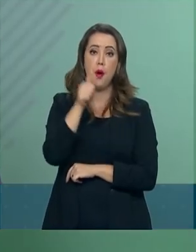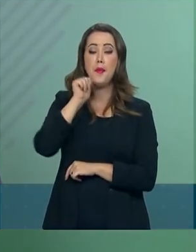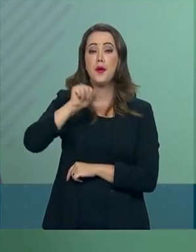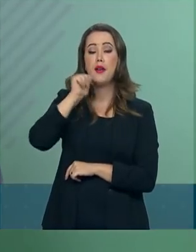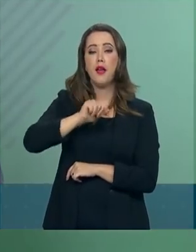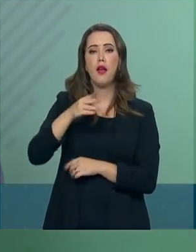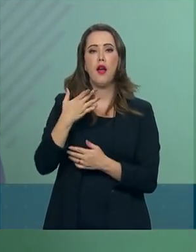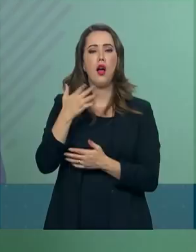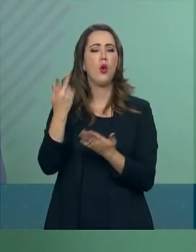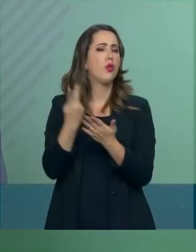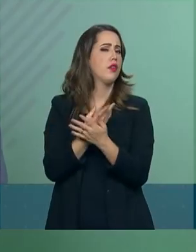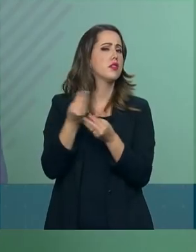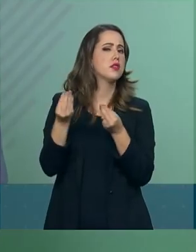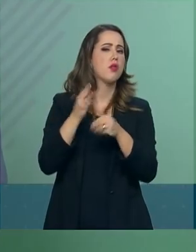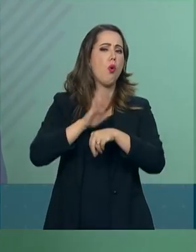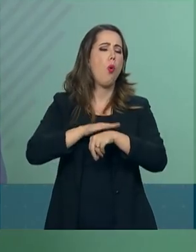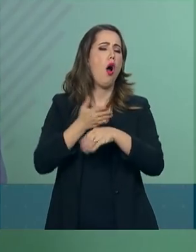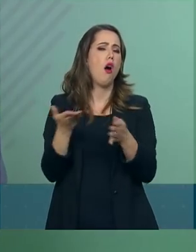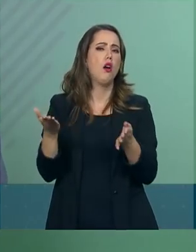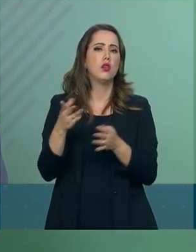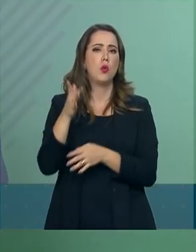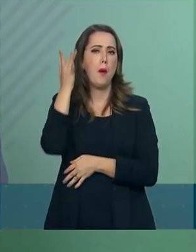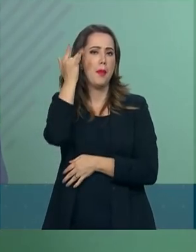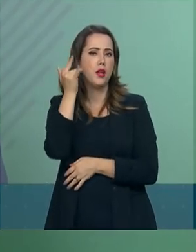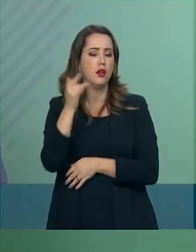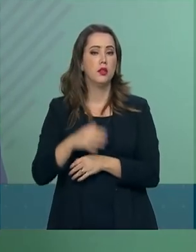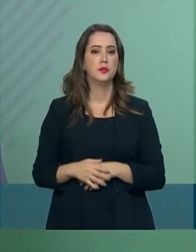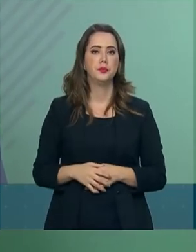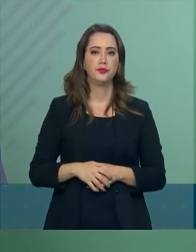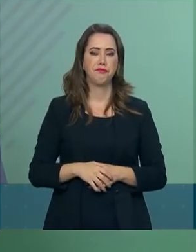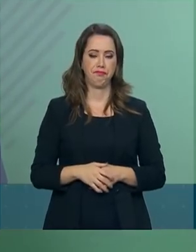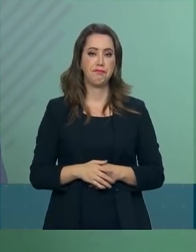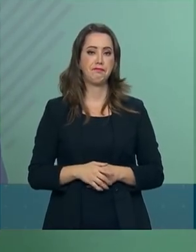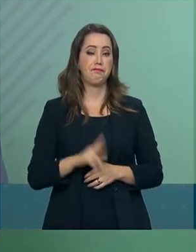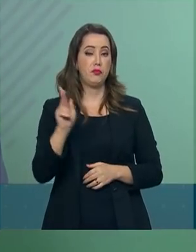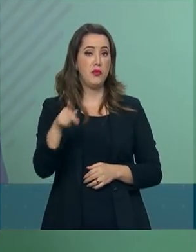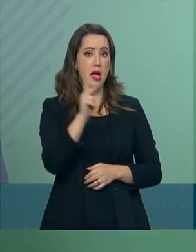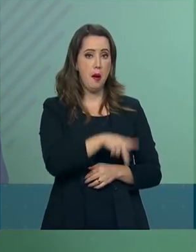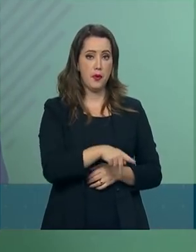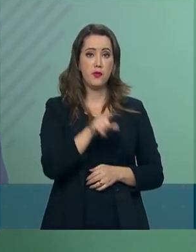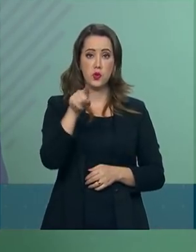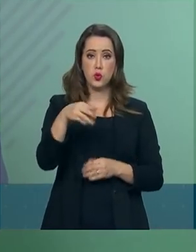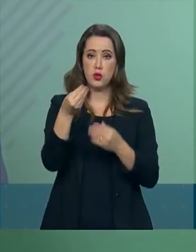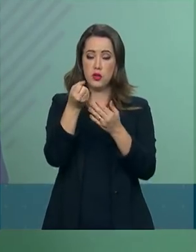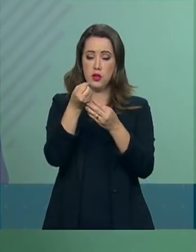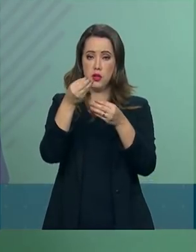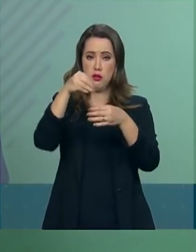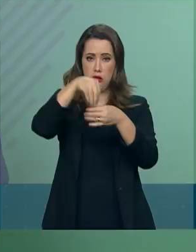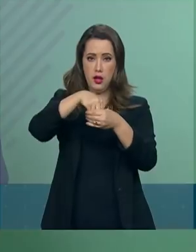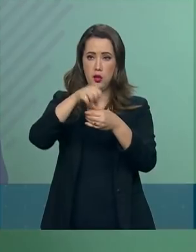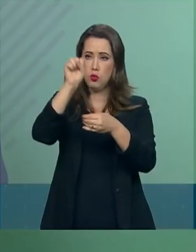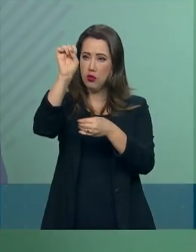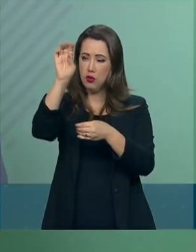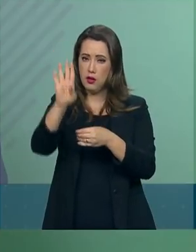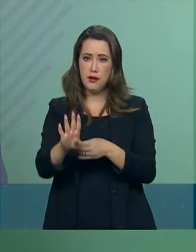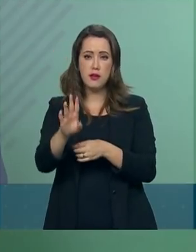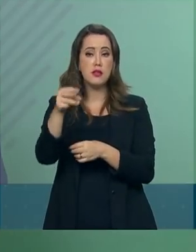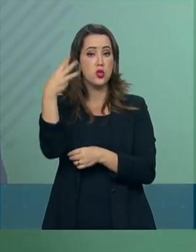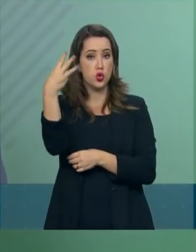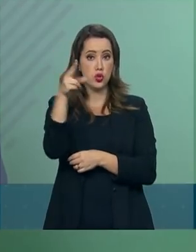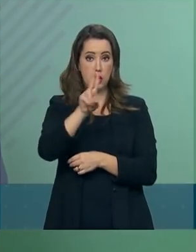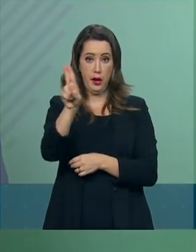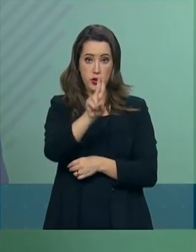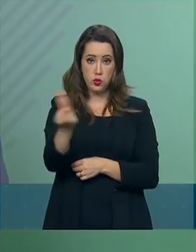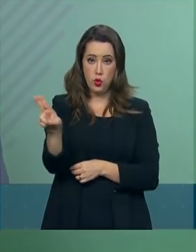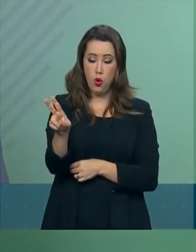sobre isso e a professora, estando na lista triplice, a indicação dele é que ela será a escolhida. Não